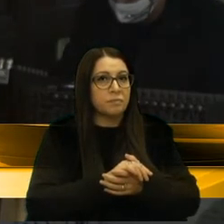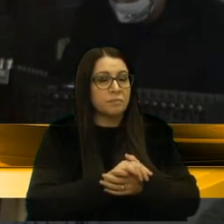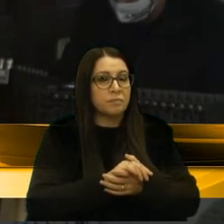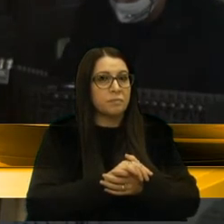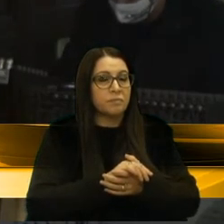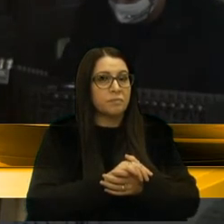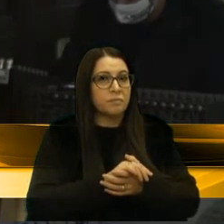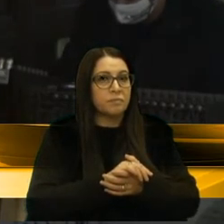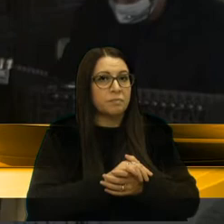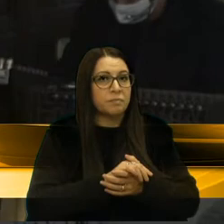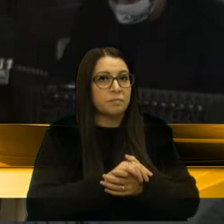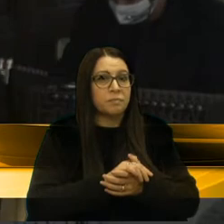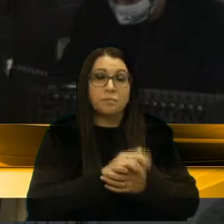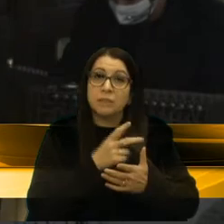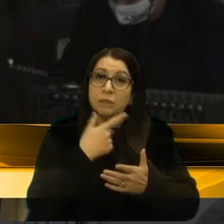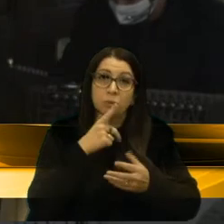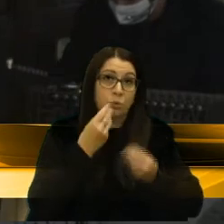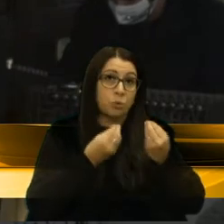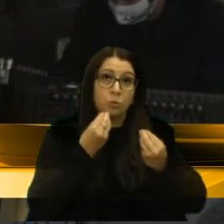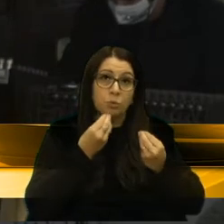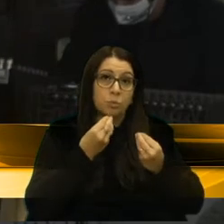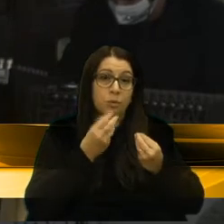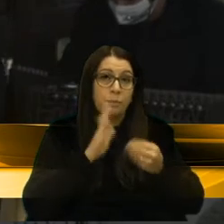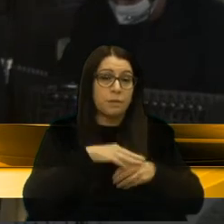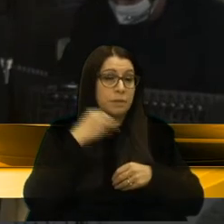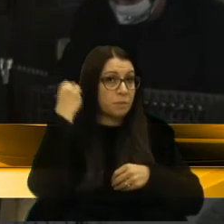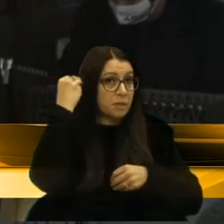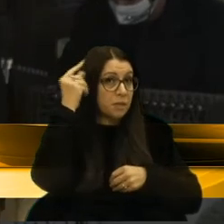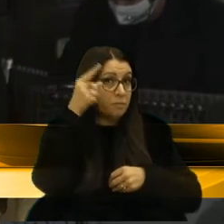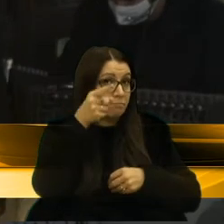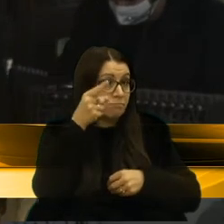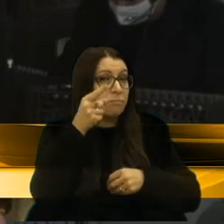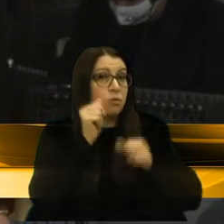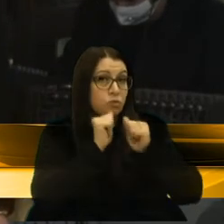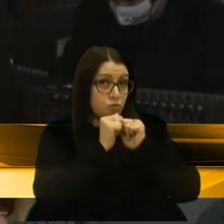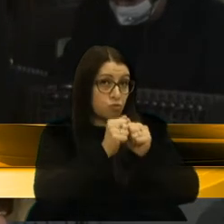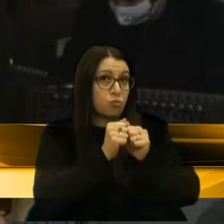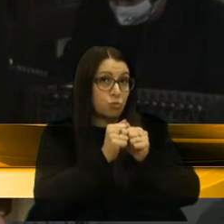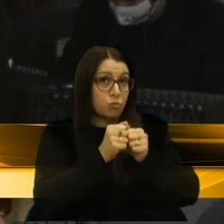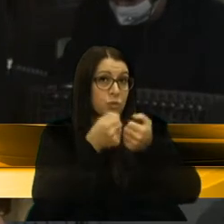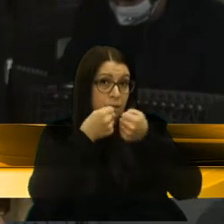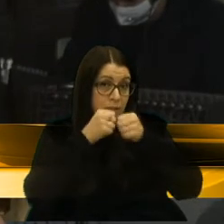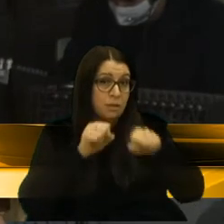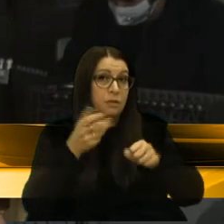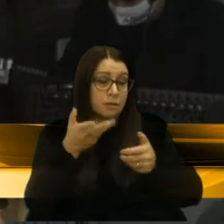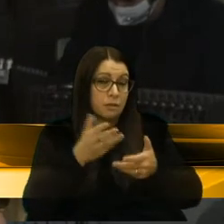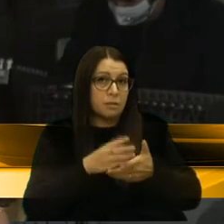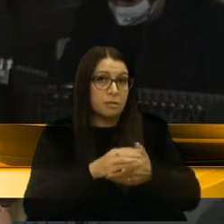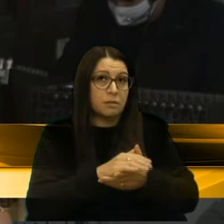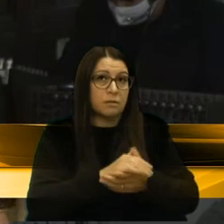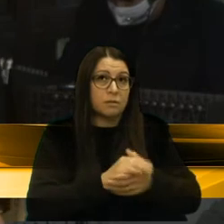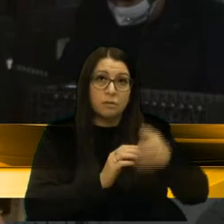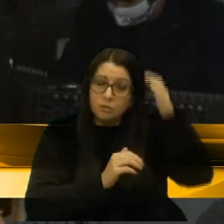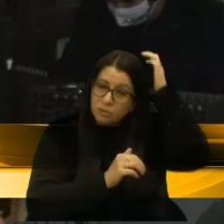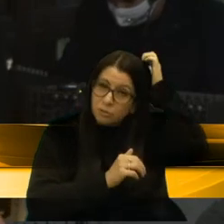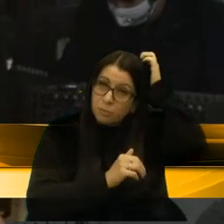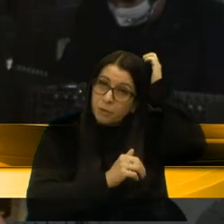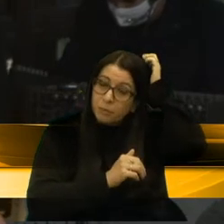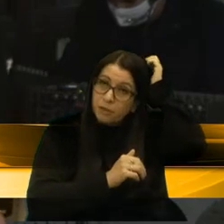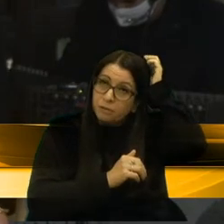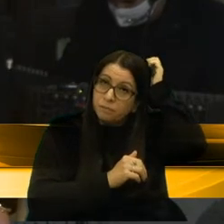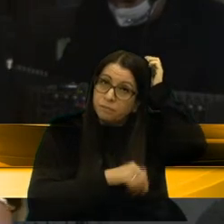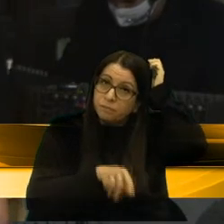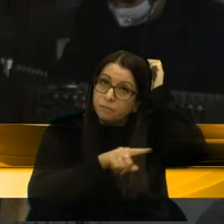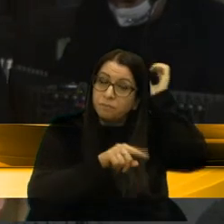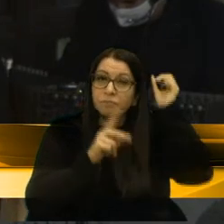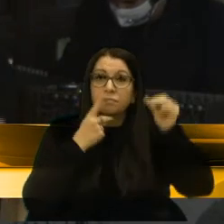como ter mais experiência que o senhor que esteve à frente da passa, vereador Paulo Périco. Mas só quero deixar aqui a